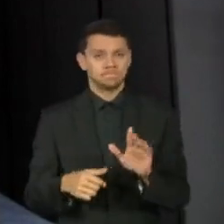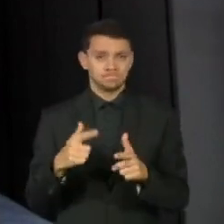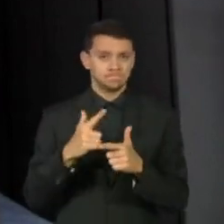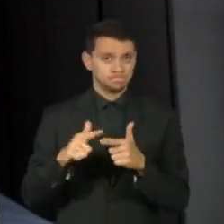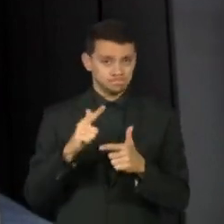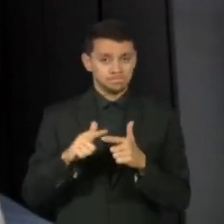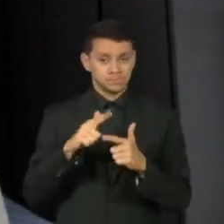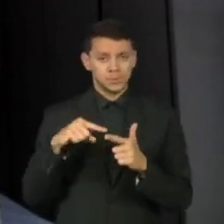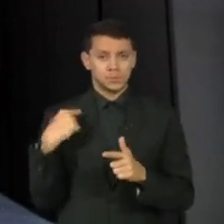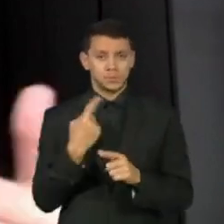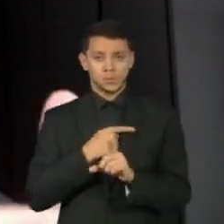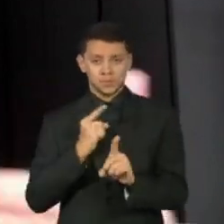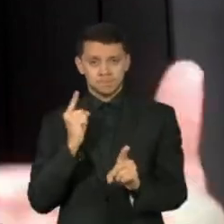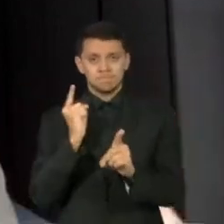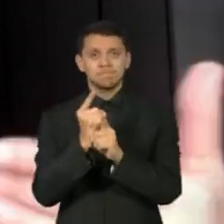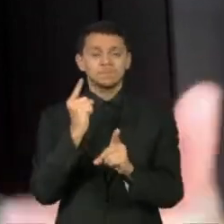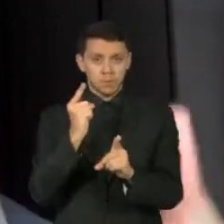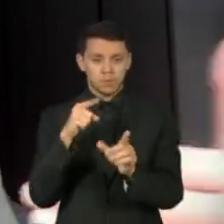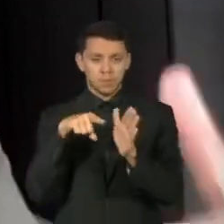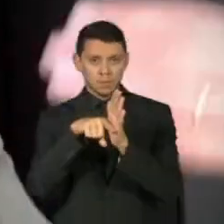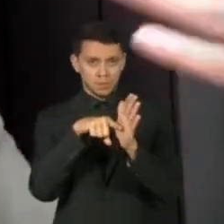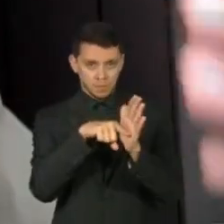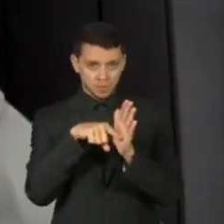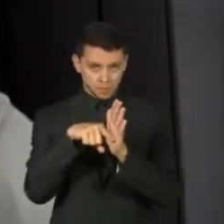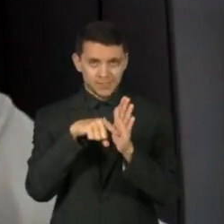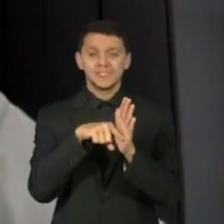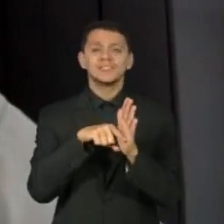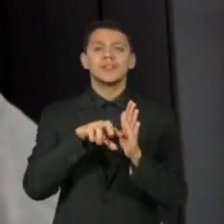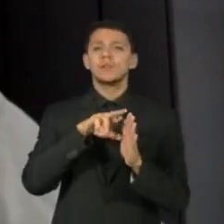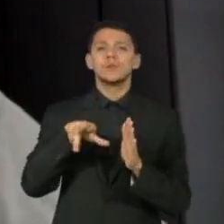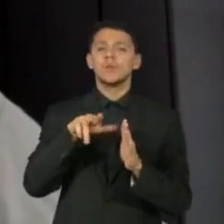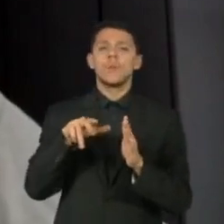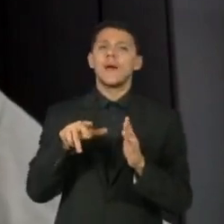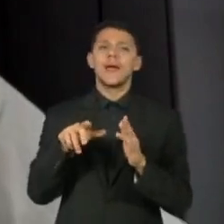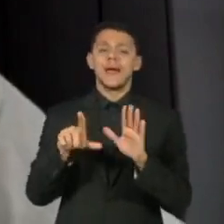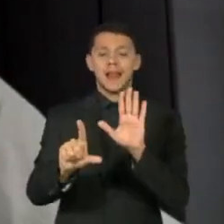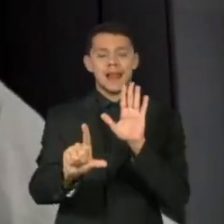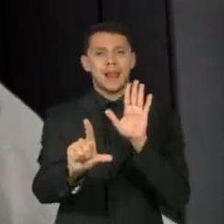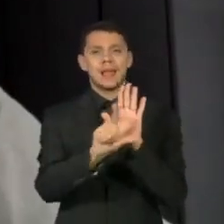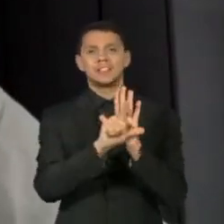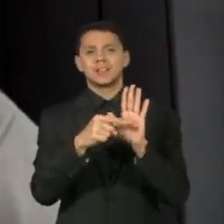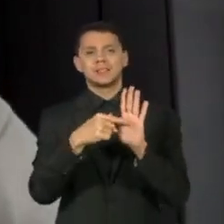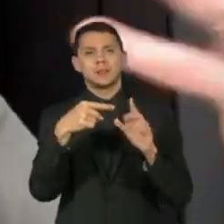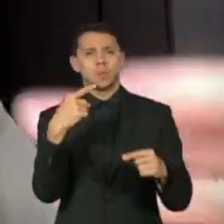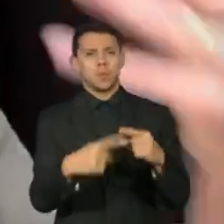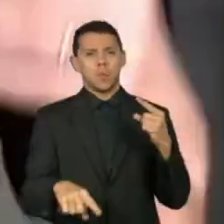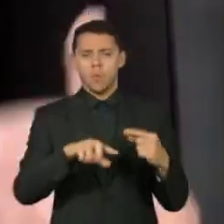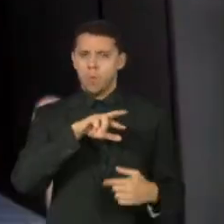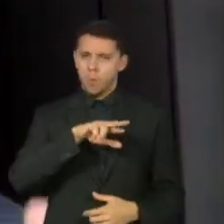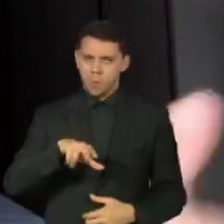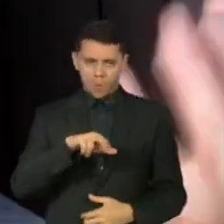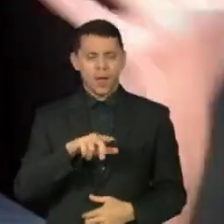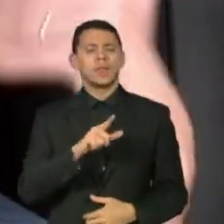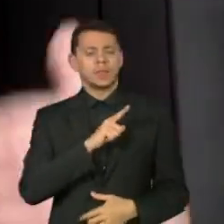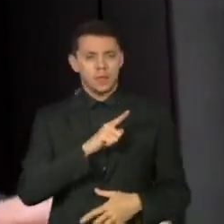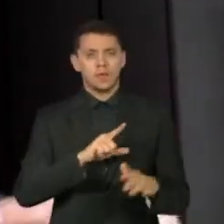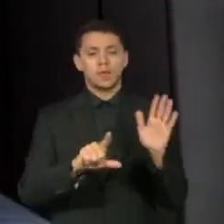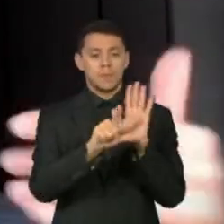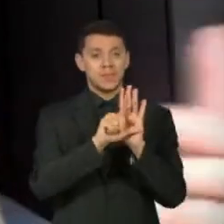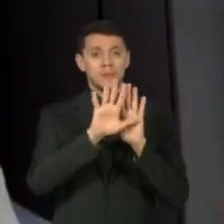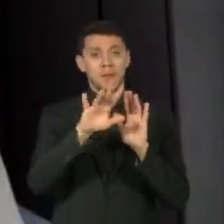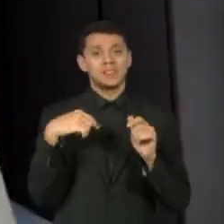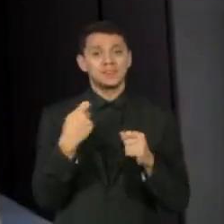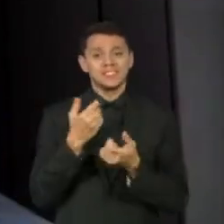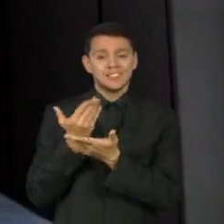nosso achado, não é que eles estejam contra uma legislação vigente, é que talvez a gente precise rever